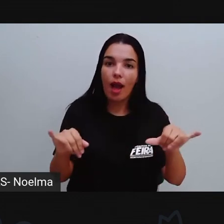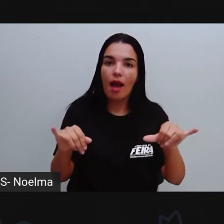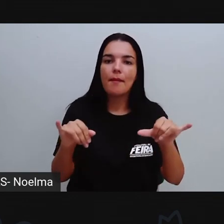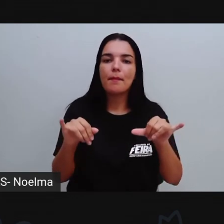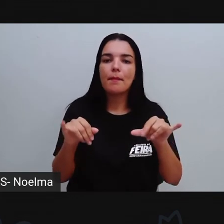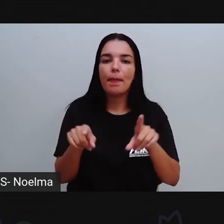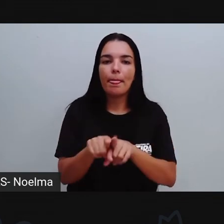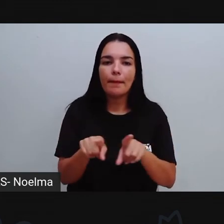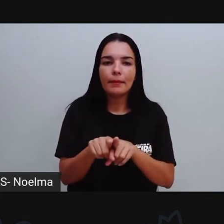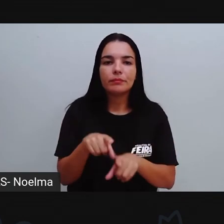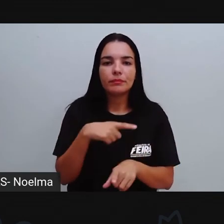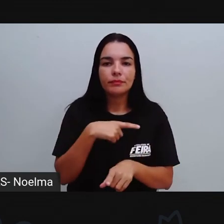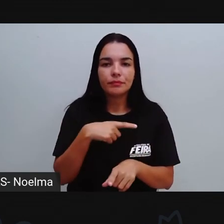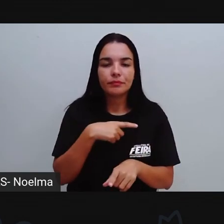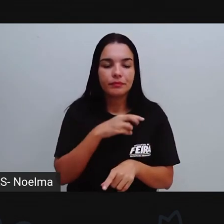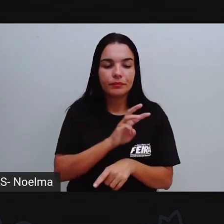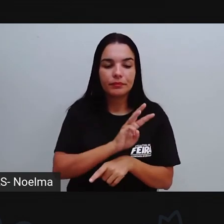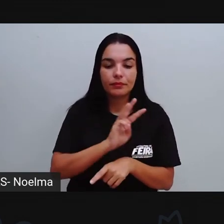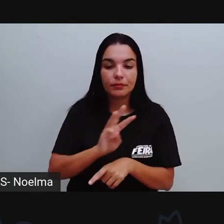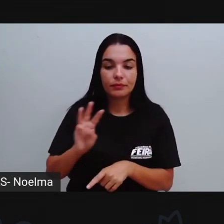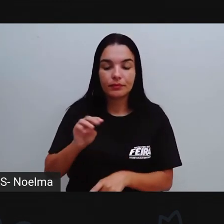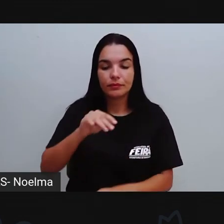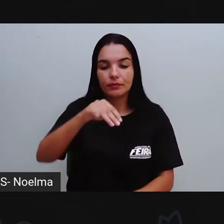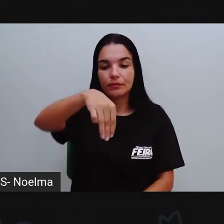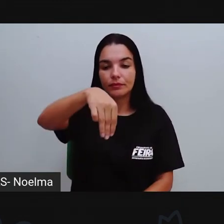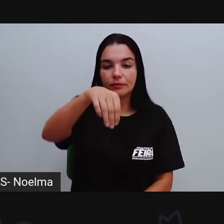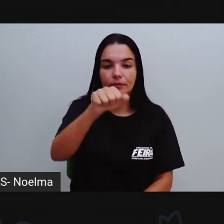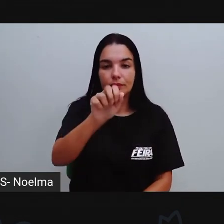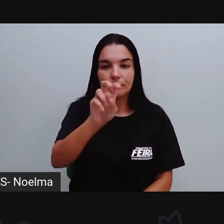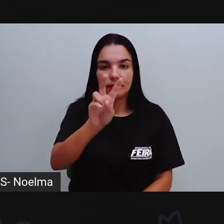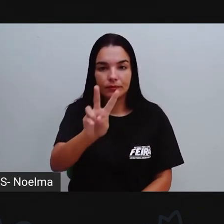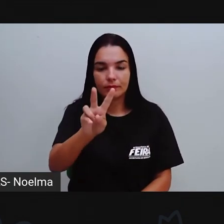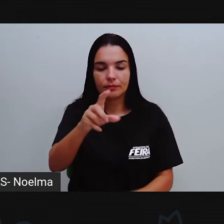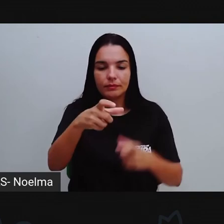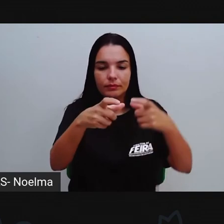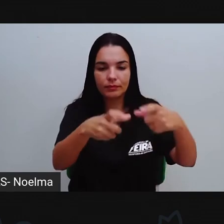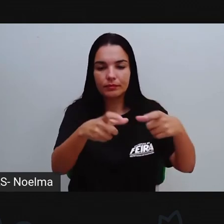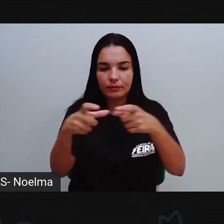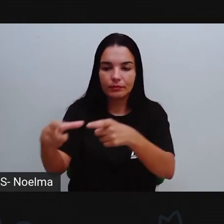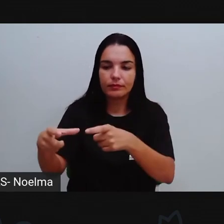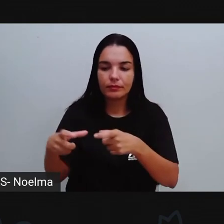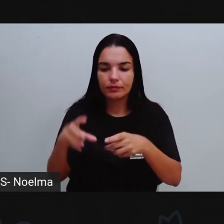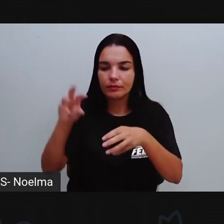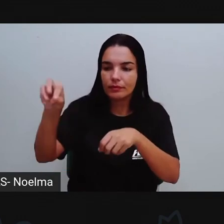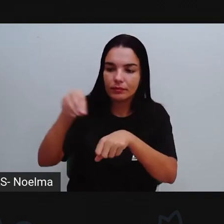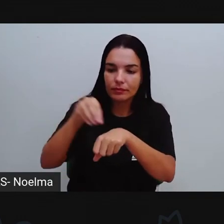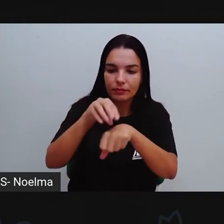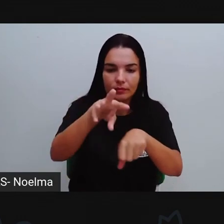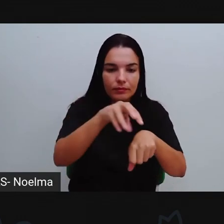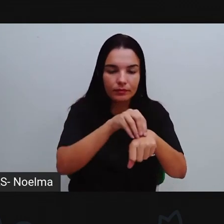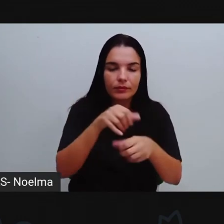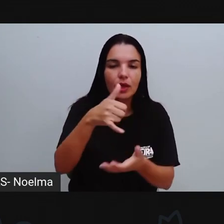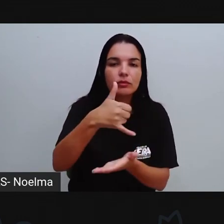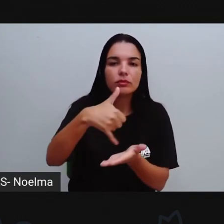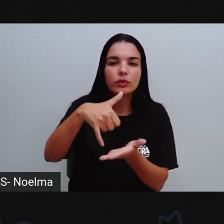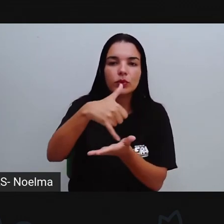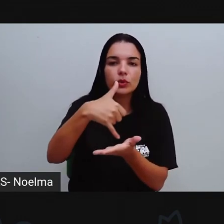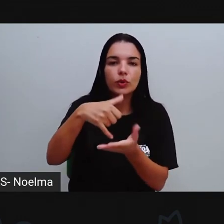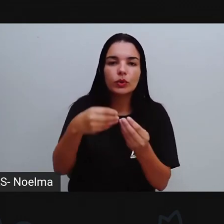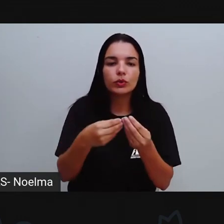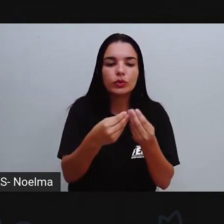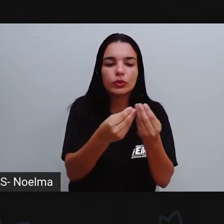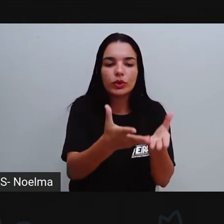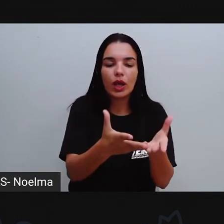lá também no site da Mave, quais são os pontos de coleta do próprio óleo, do azeite de dendê, tá?